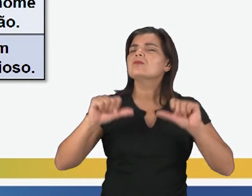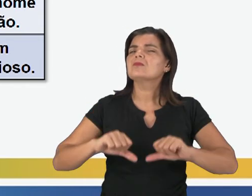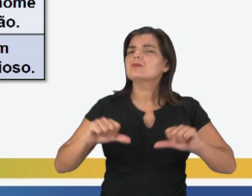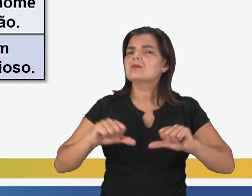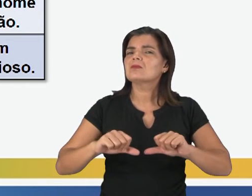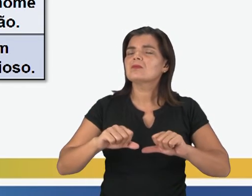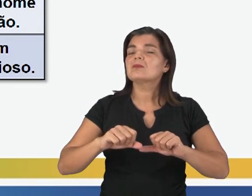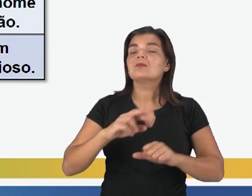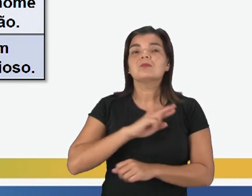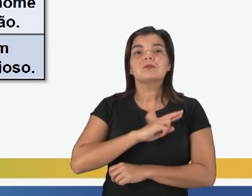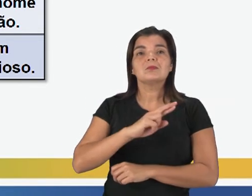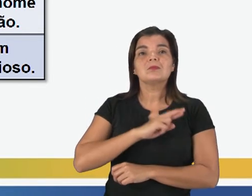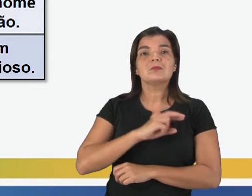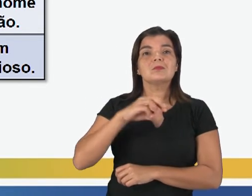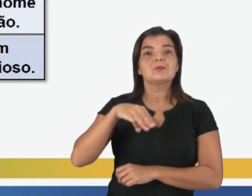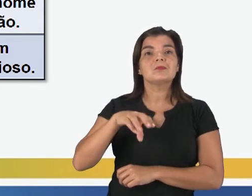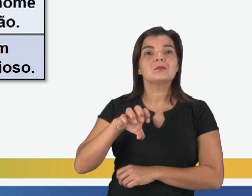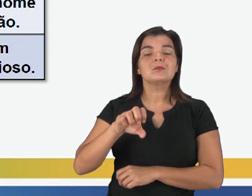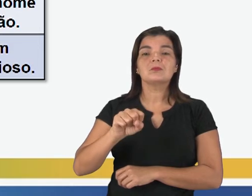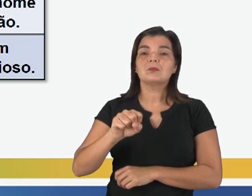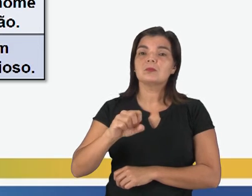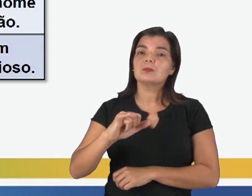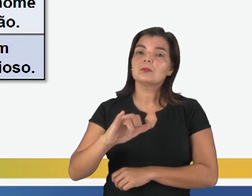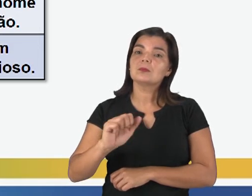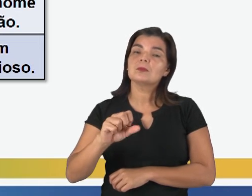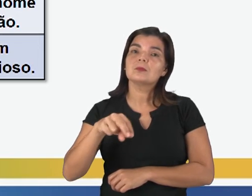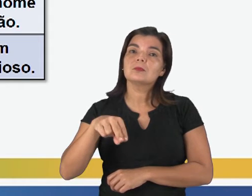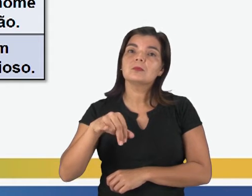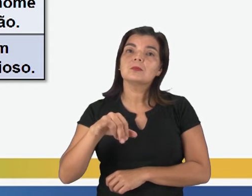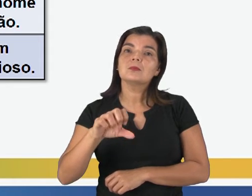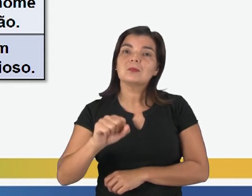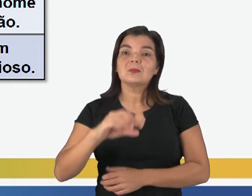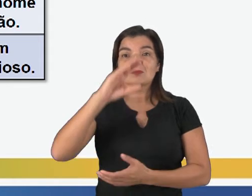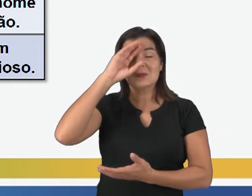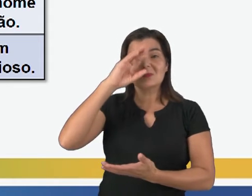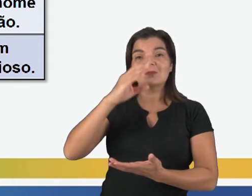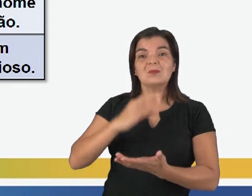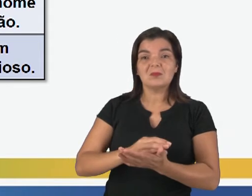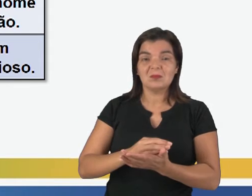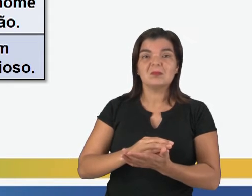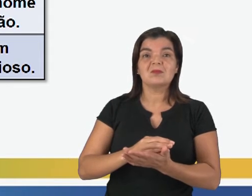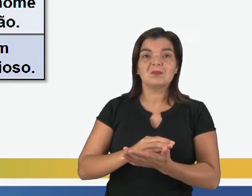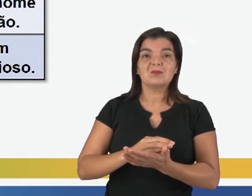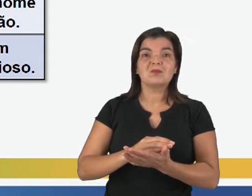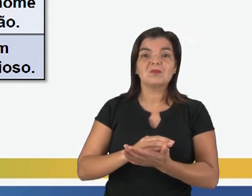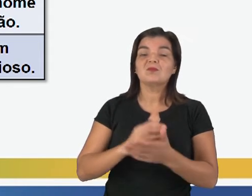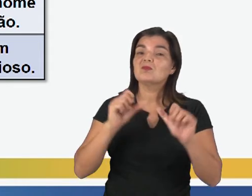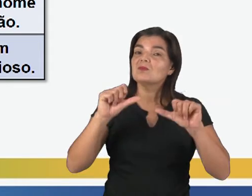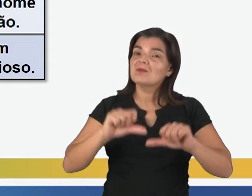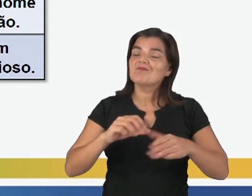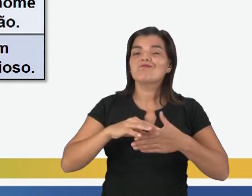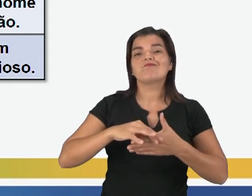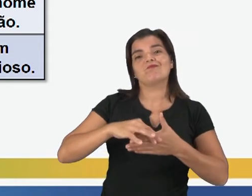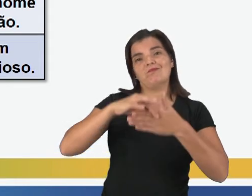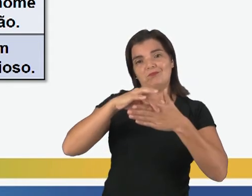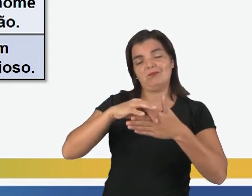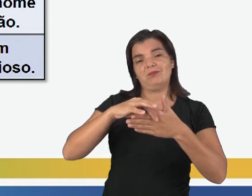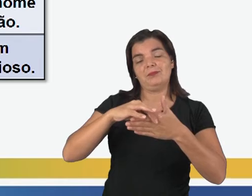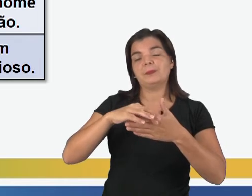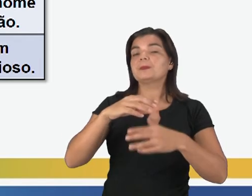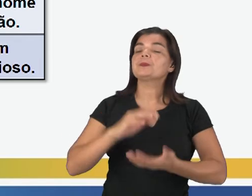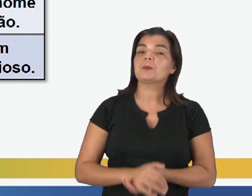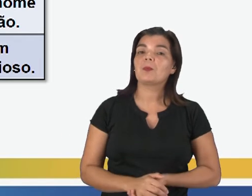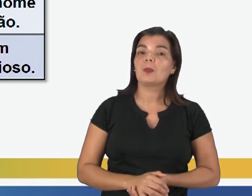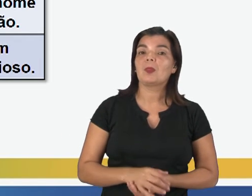negativo dentro da religião? É o messianismo. É a crença na infalibilidade de um líder. Nenhum líder